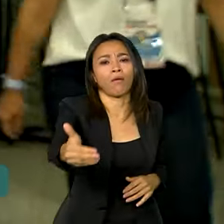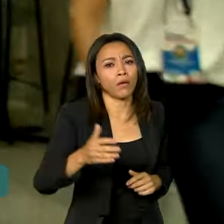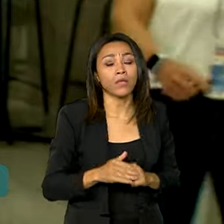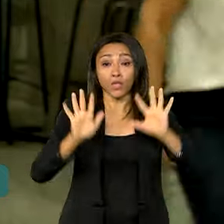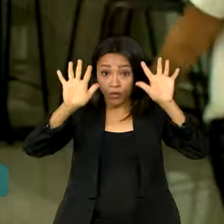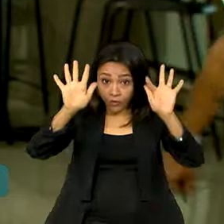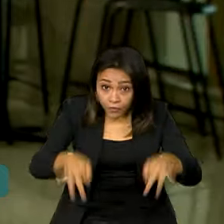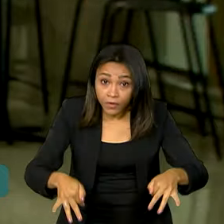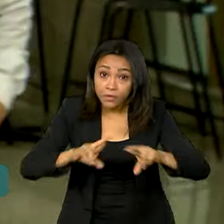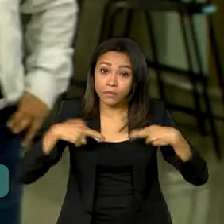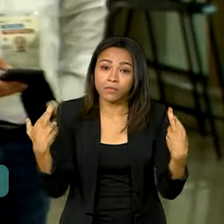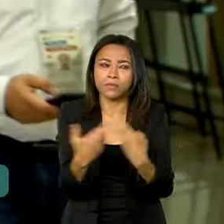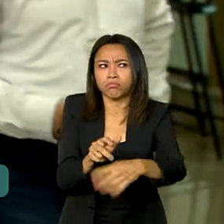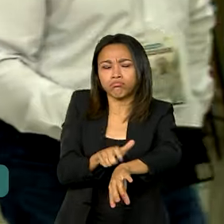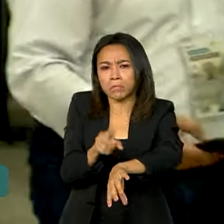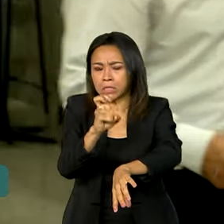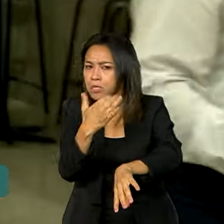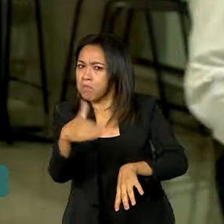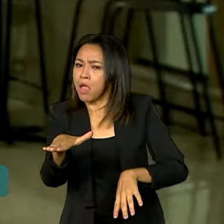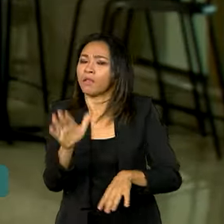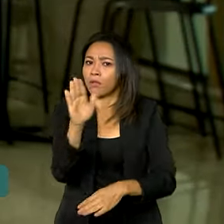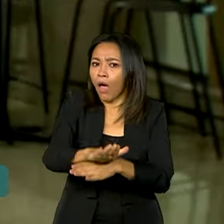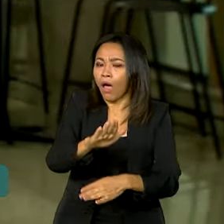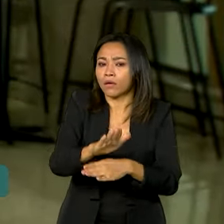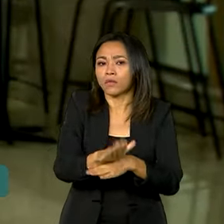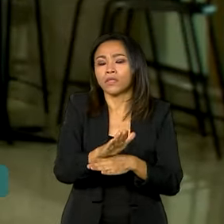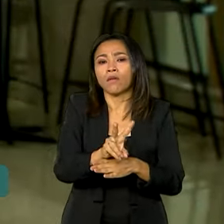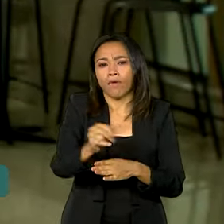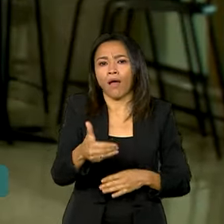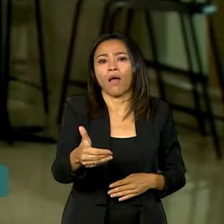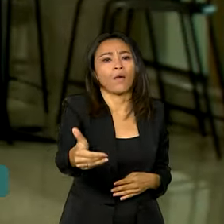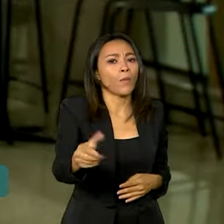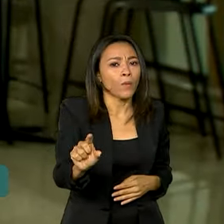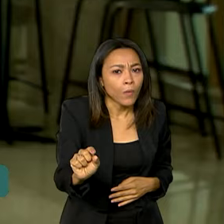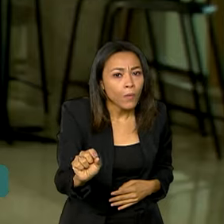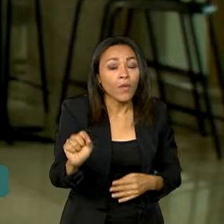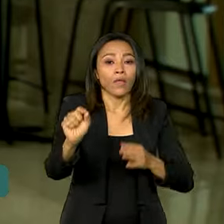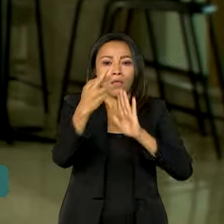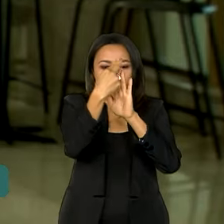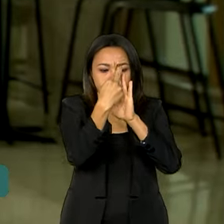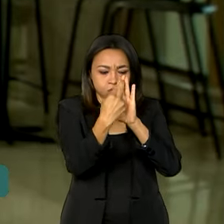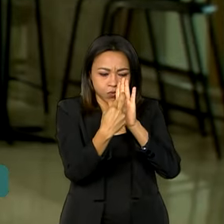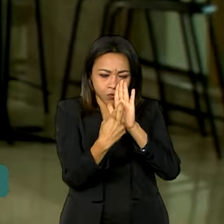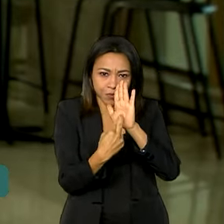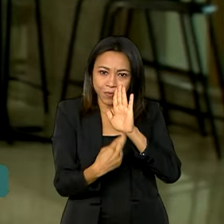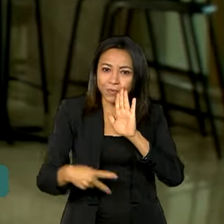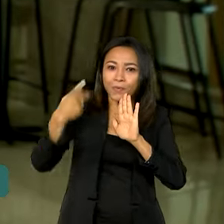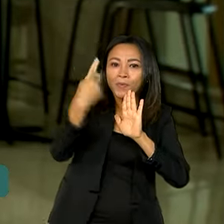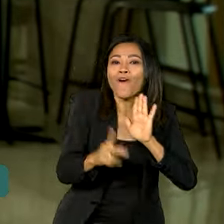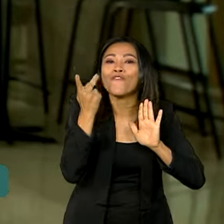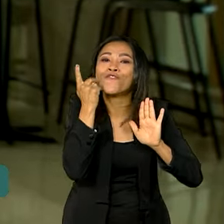encerramento, por volta das 5 e meia da tarde, deve ser feita a adoção da declaração de Fortaleza.